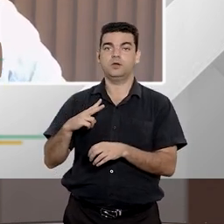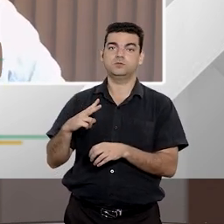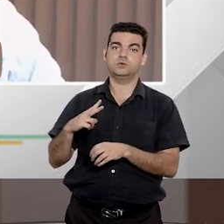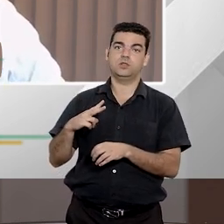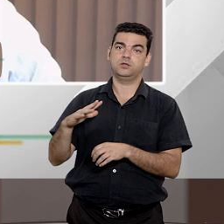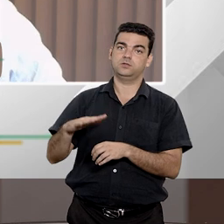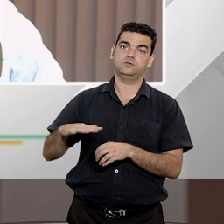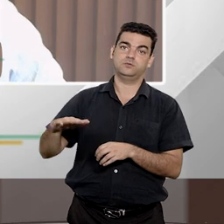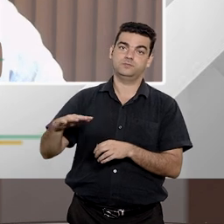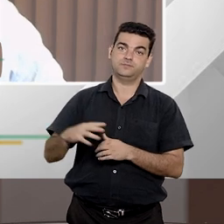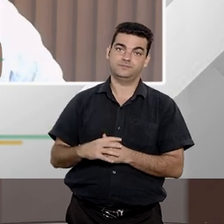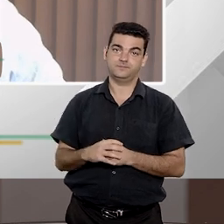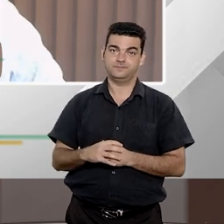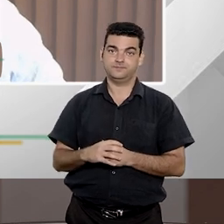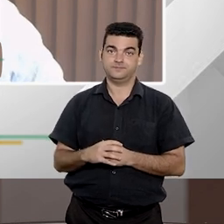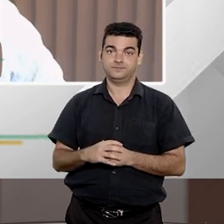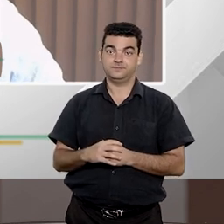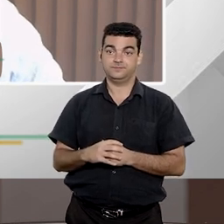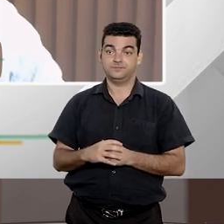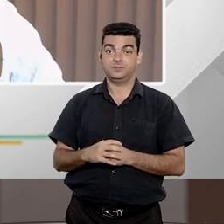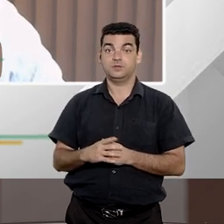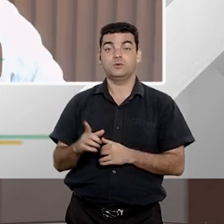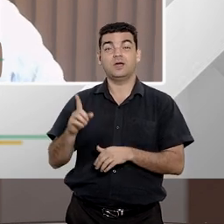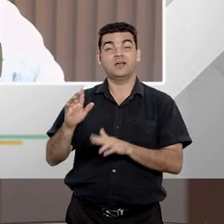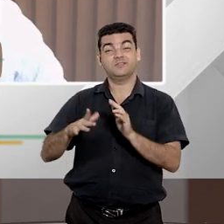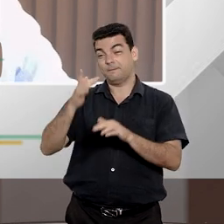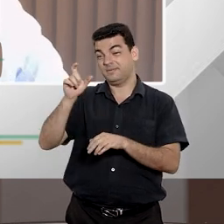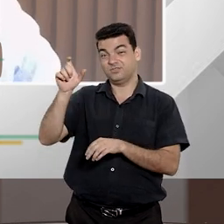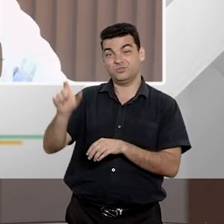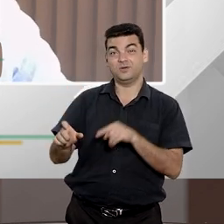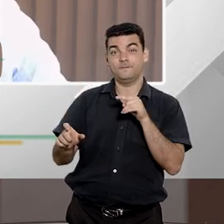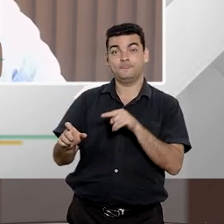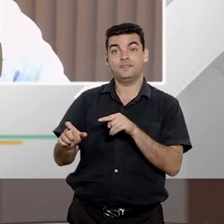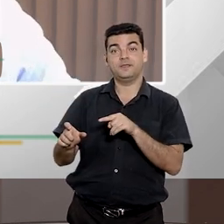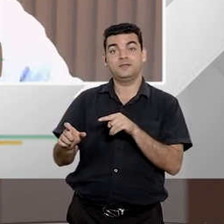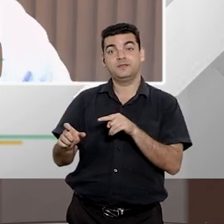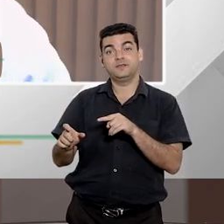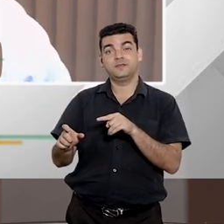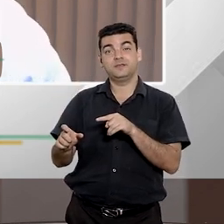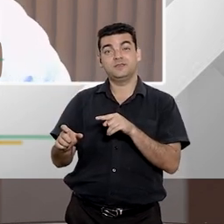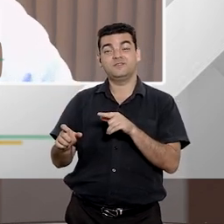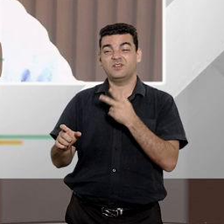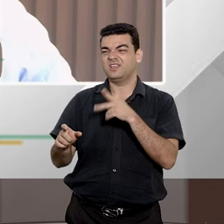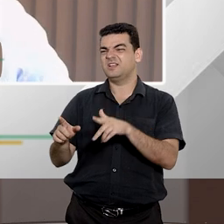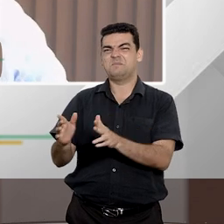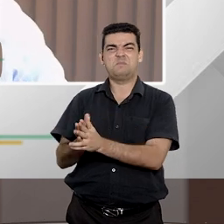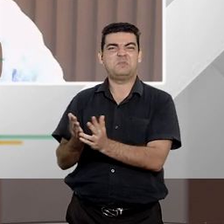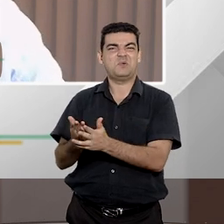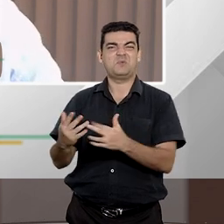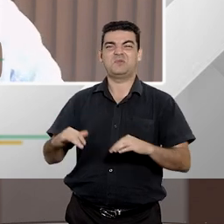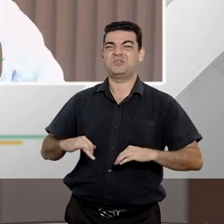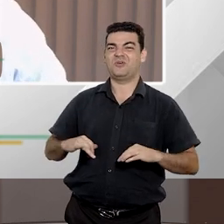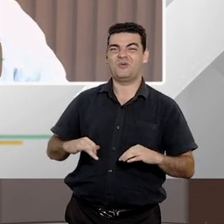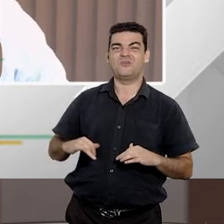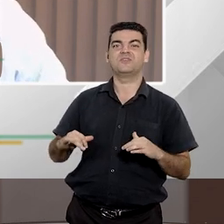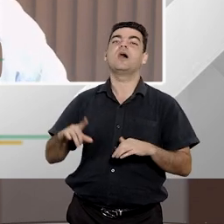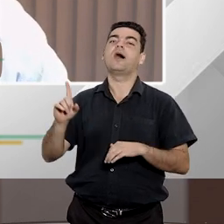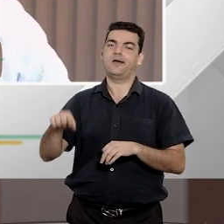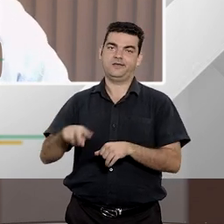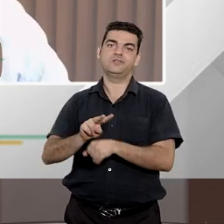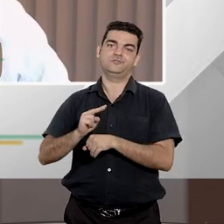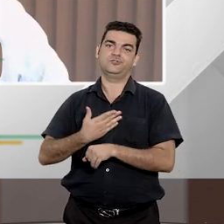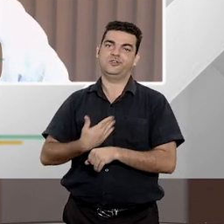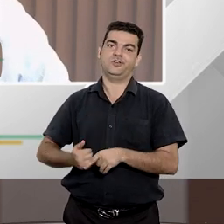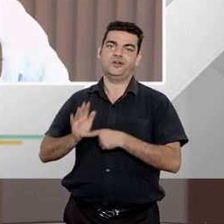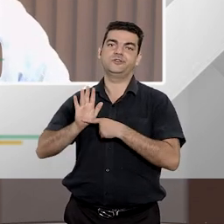homogêneos. Principalmente naqueles cidadãos que são cidadãos considerados pobres, hipossuficientes, que